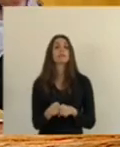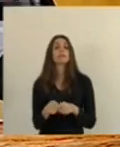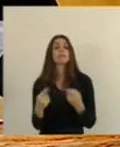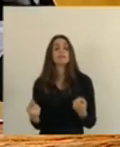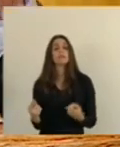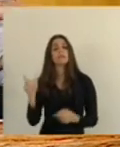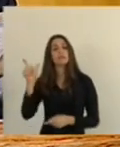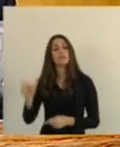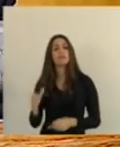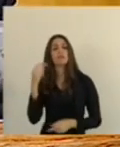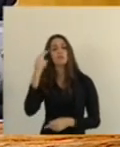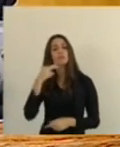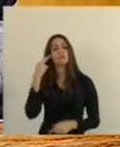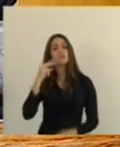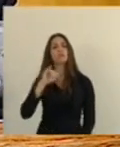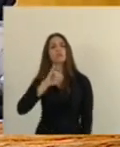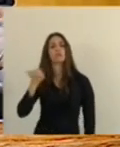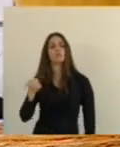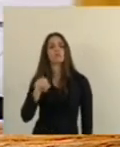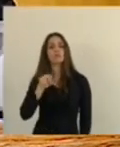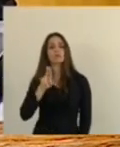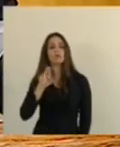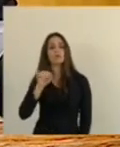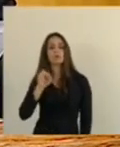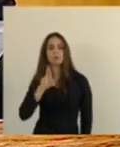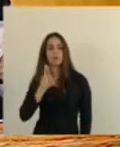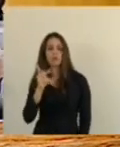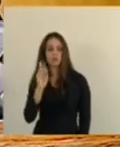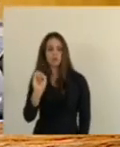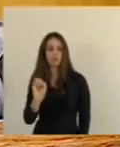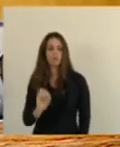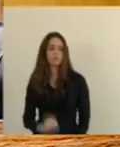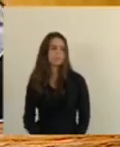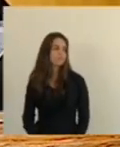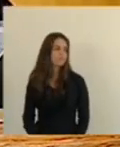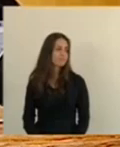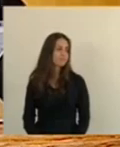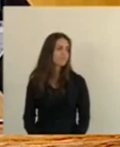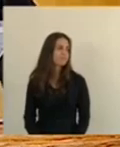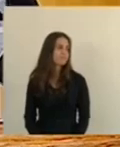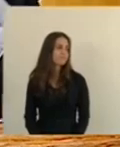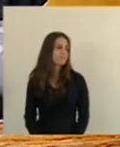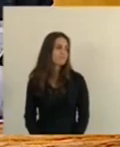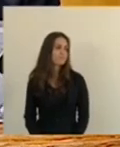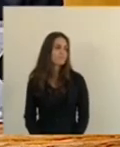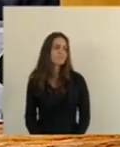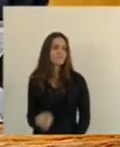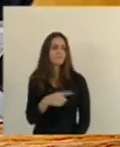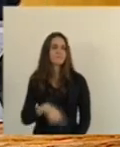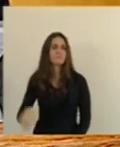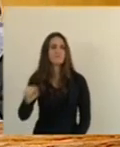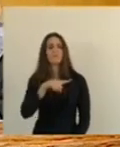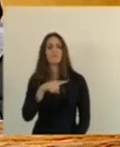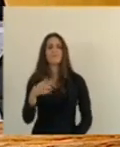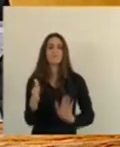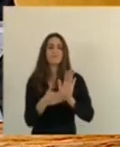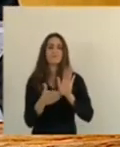pedido do vereador Juninho Buguiu. Também fizemos, Sr. Presidente, a indicação parlamentar